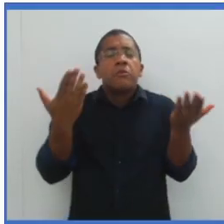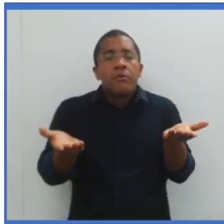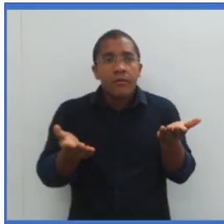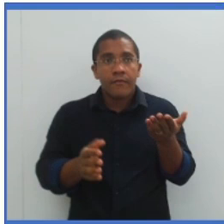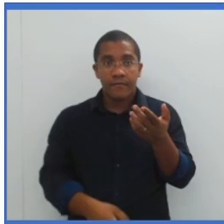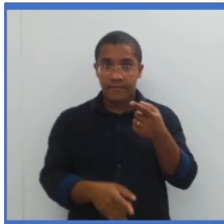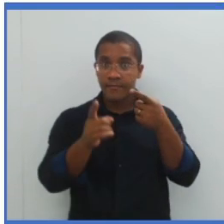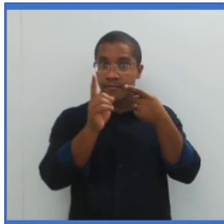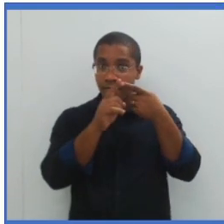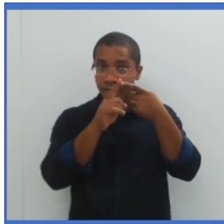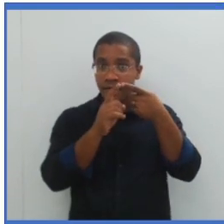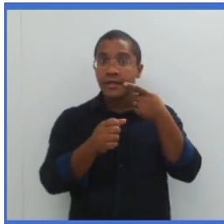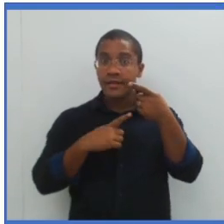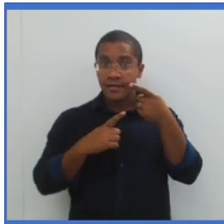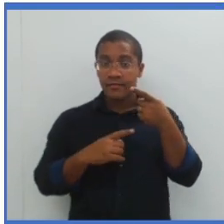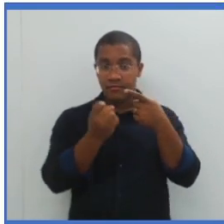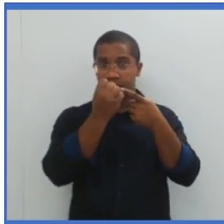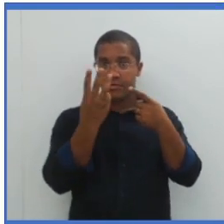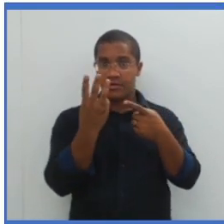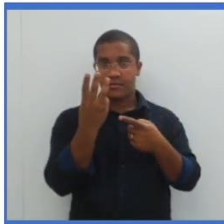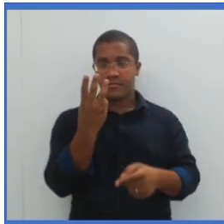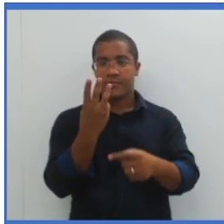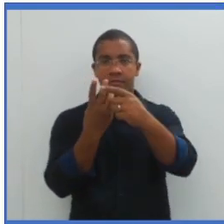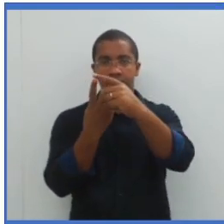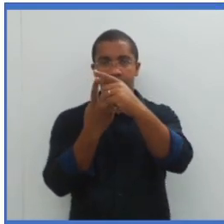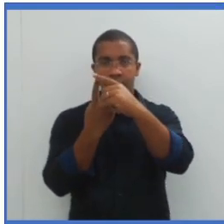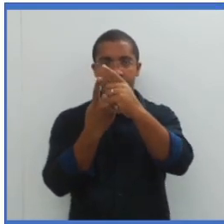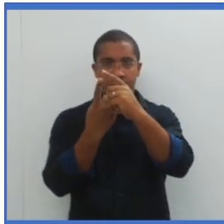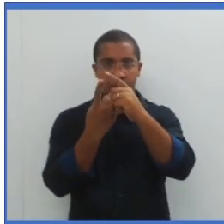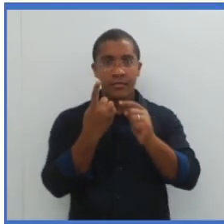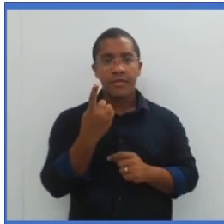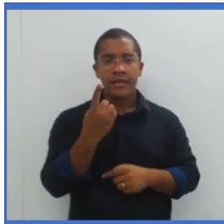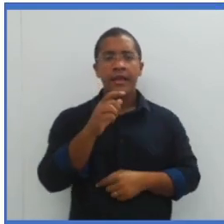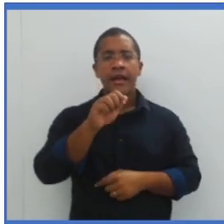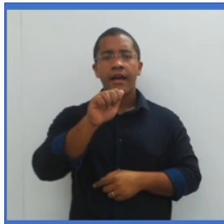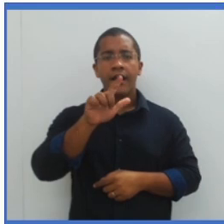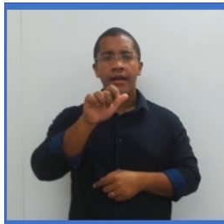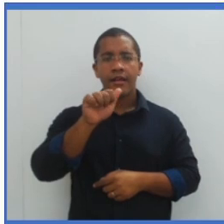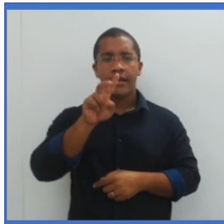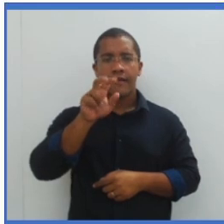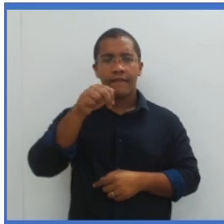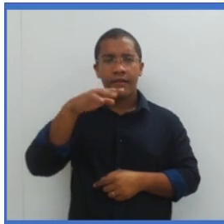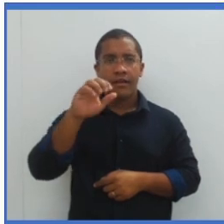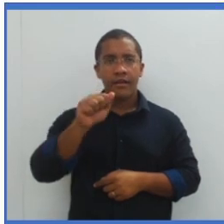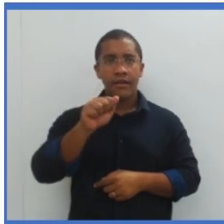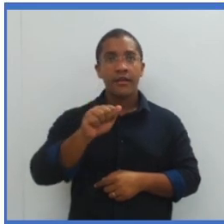imagem, três tipos de alavancas. A primeira, que a gente chama alavanca